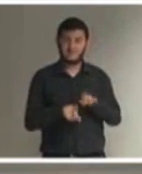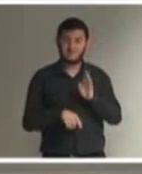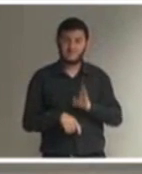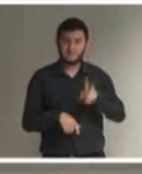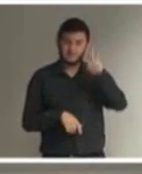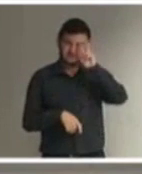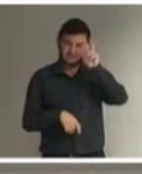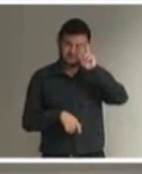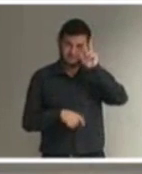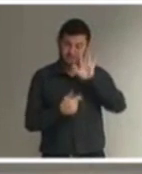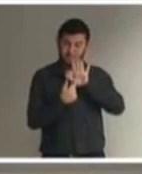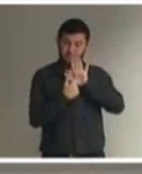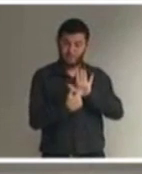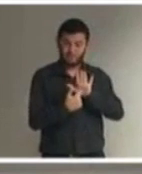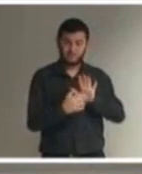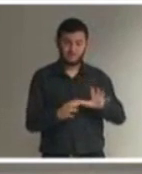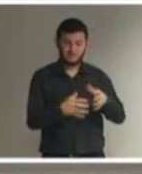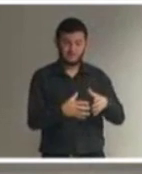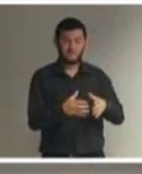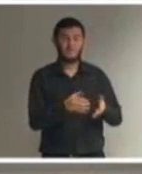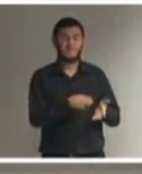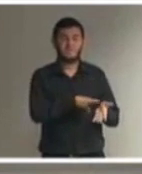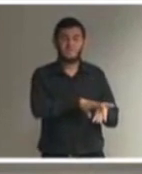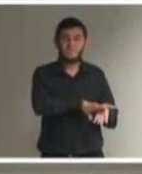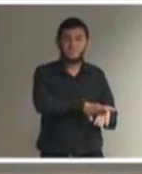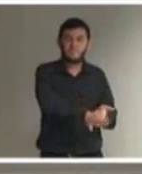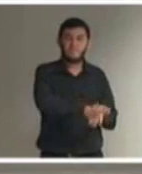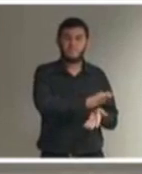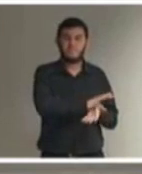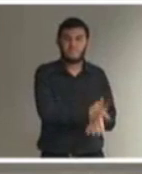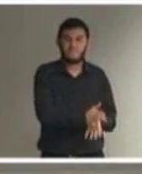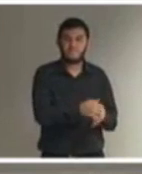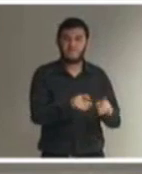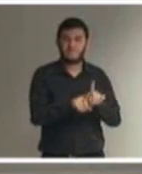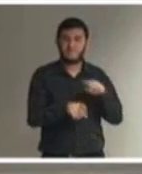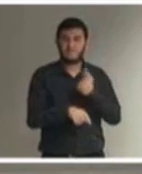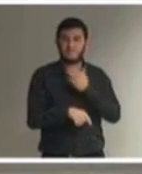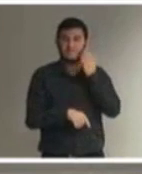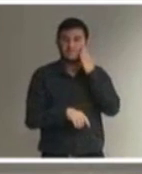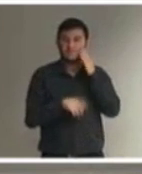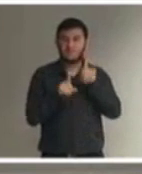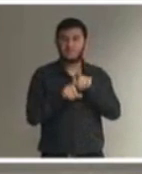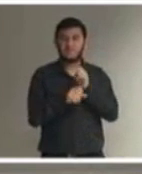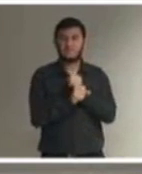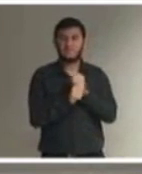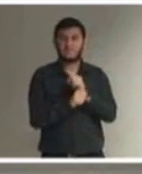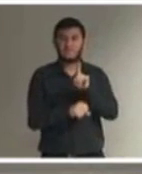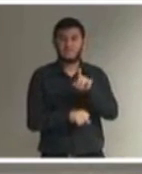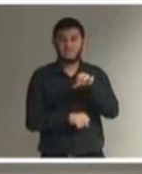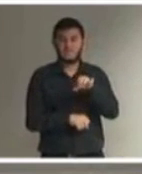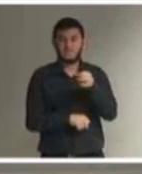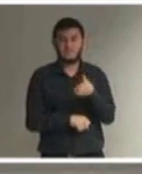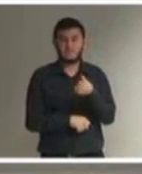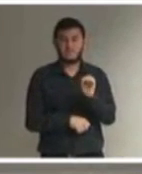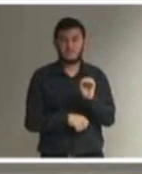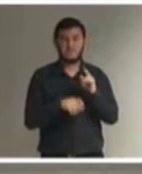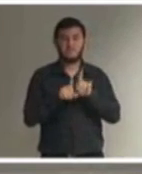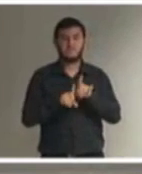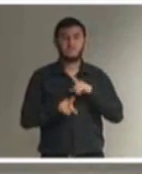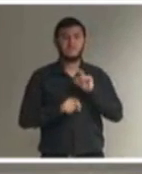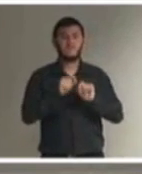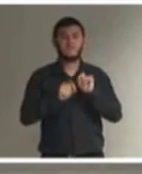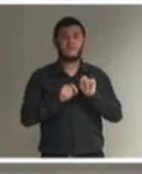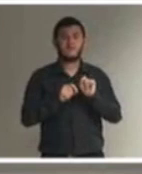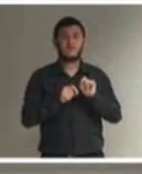desse direito fundamental. Nós sabemos que, em 1960, já houve uma convenção sobre não